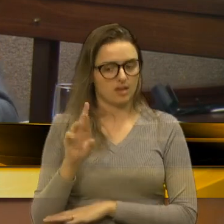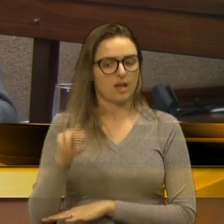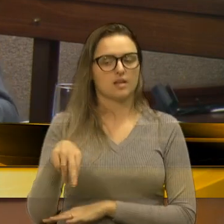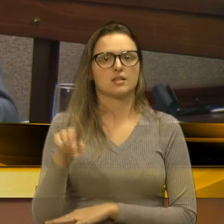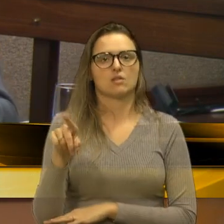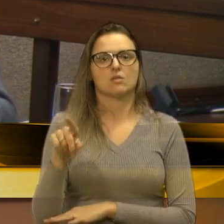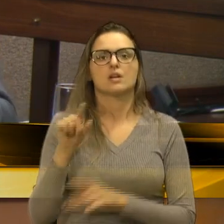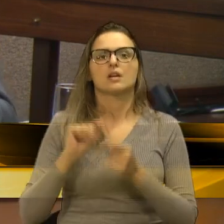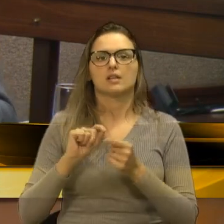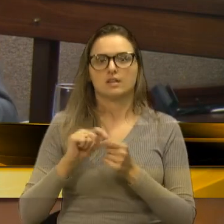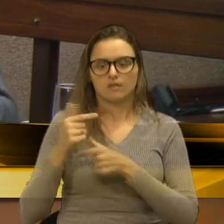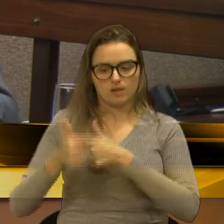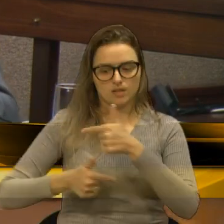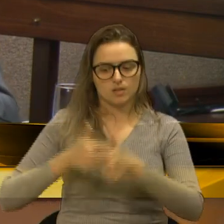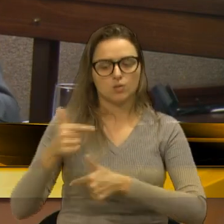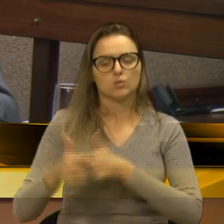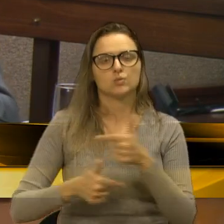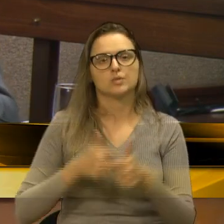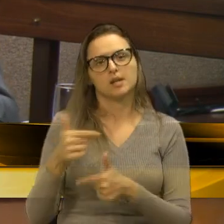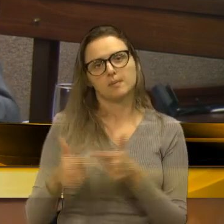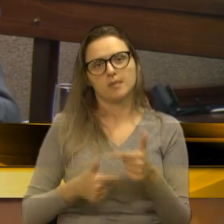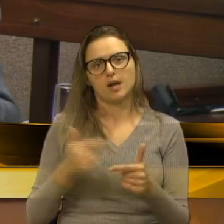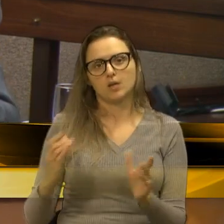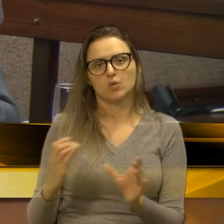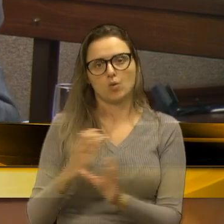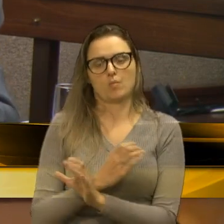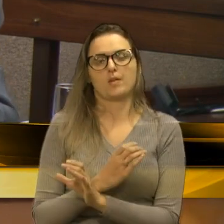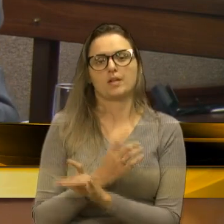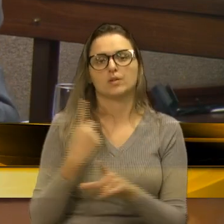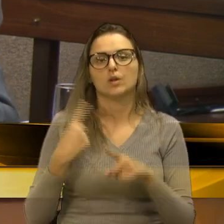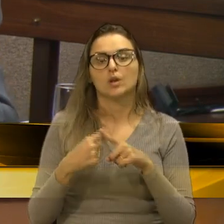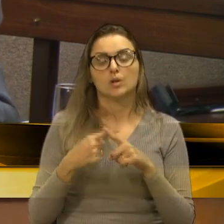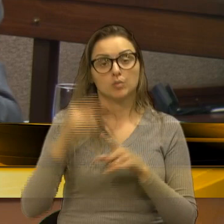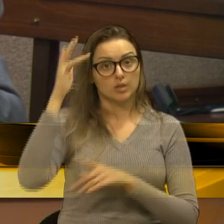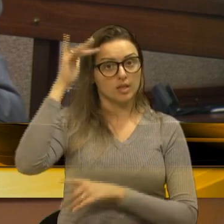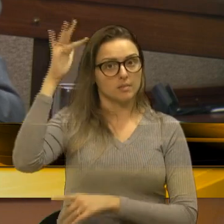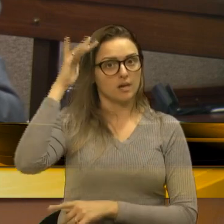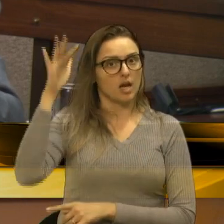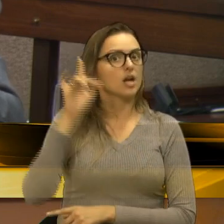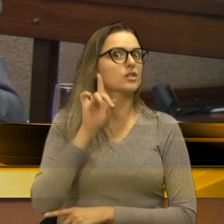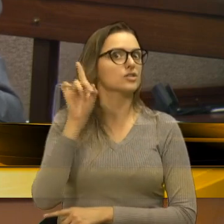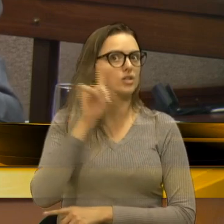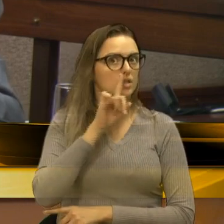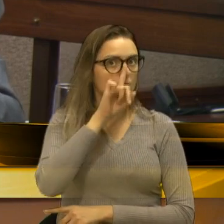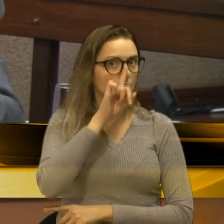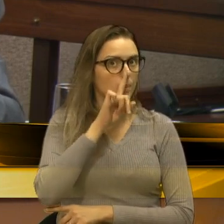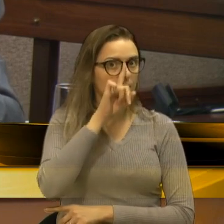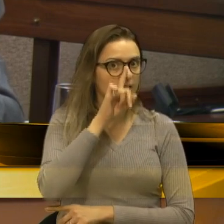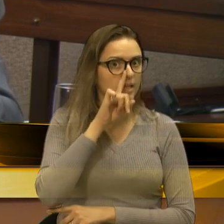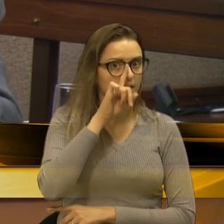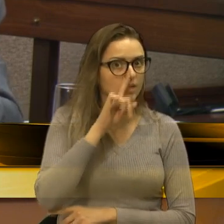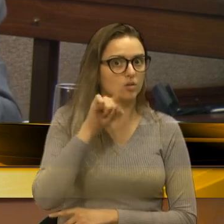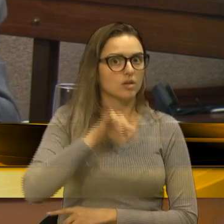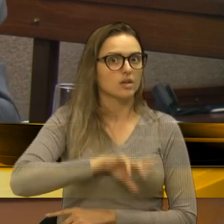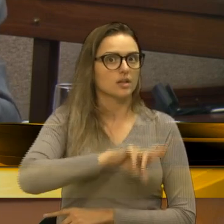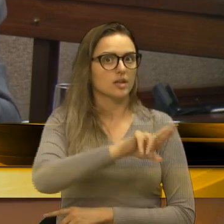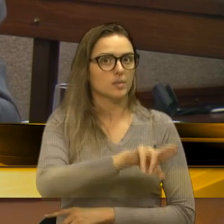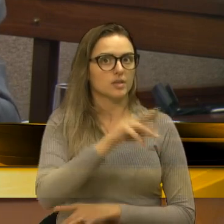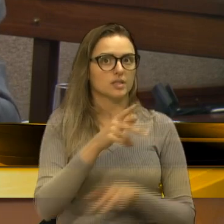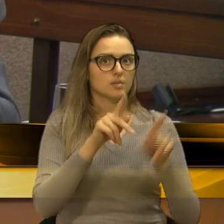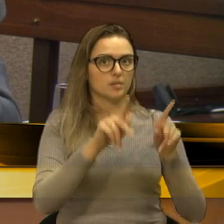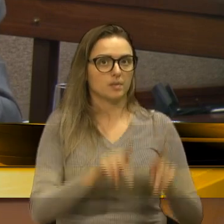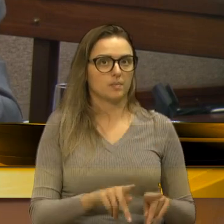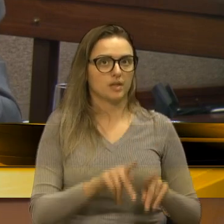se faça um serviço definitivo, porque imagina o risco que isso aí representou para alguém que estivesse